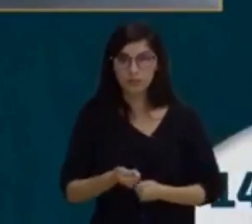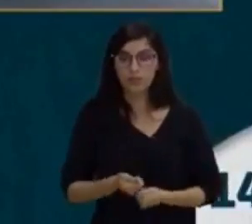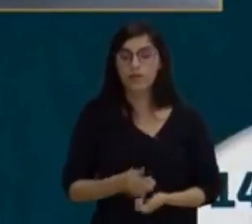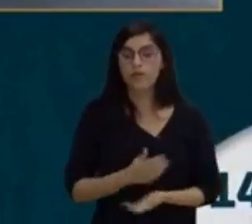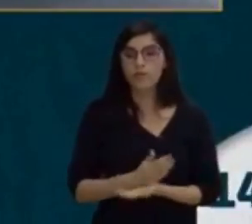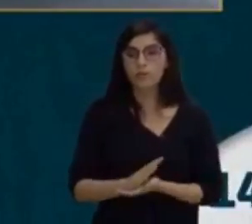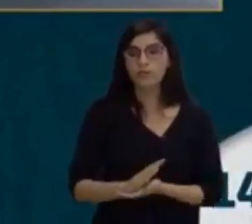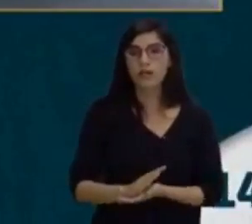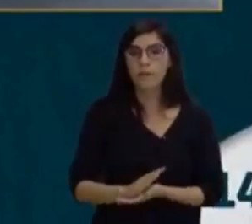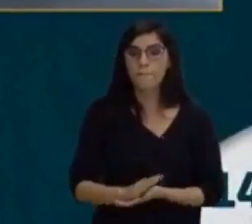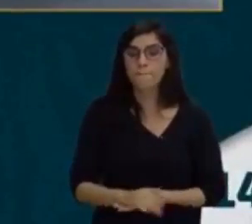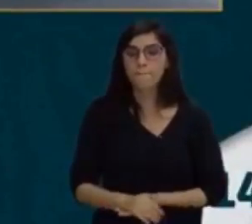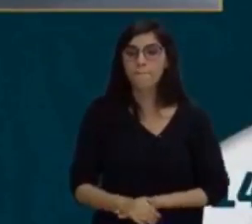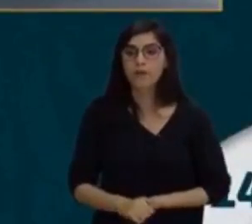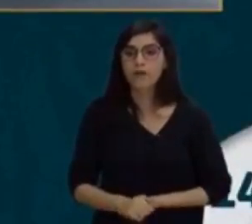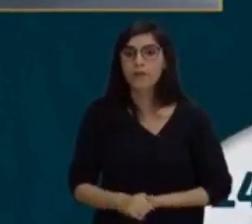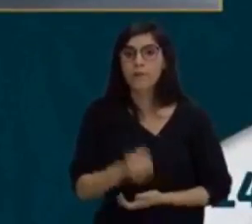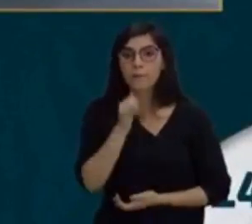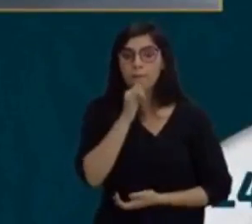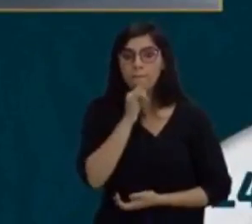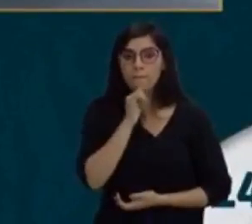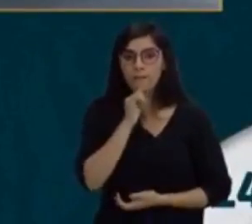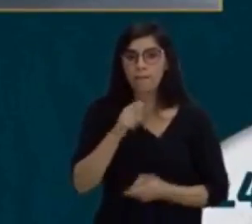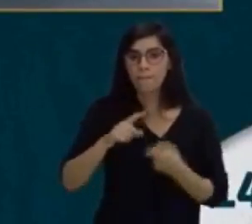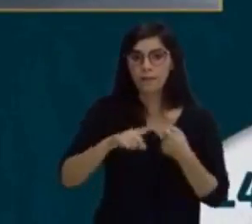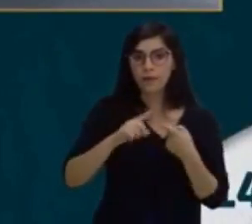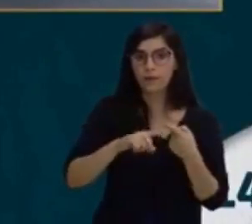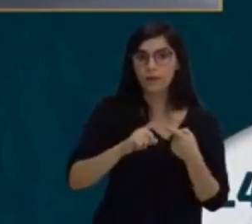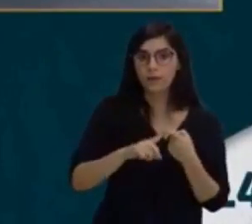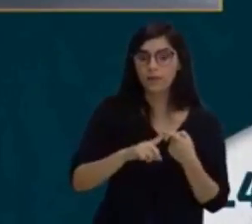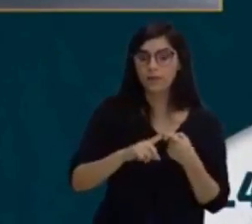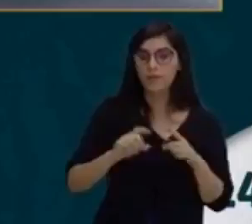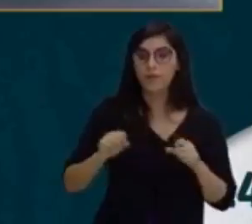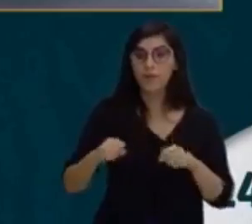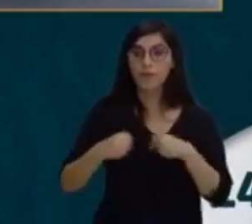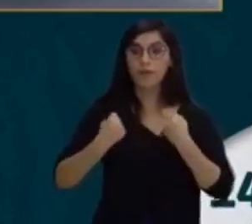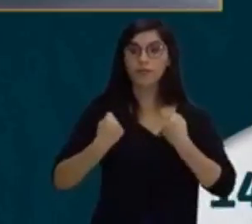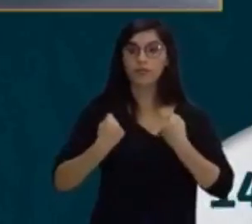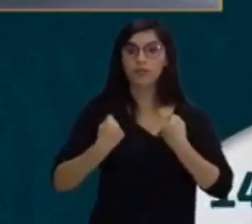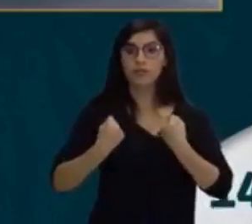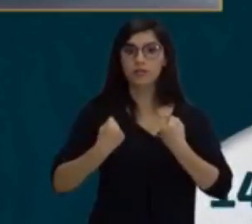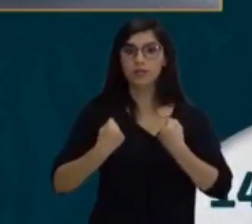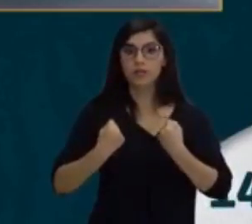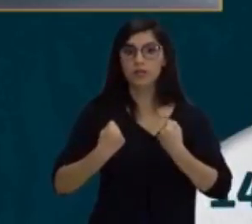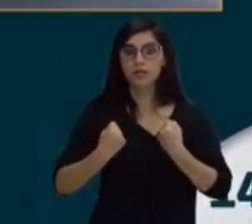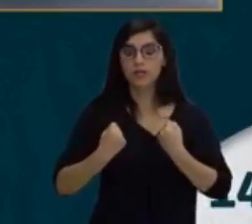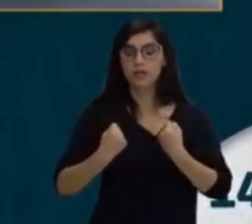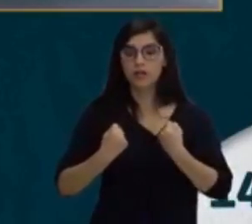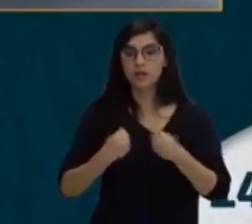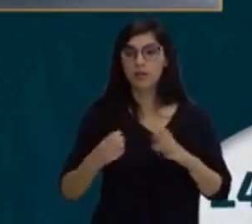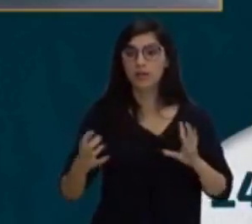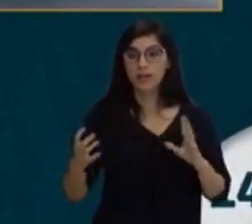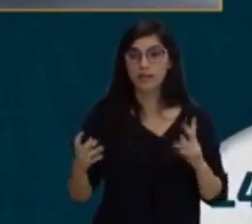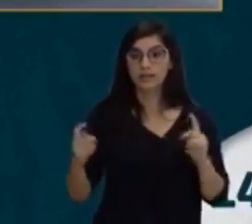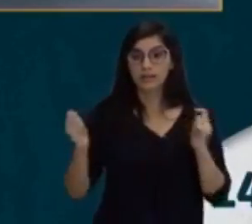consegue entender o que a gente está querendo. Vamos trabalhar sobre força, sobre a capacidade física, sobre a